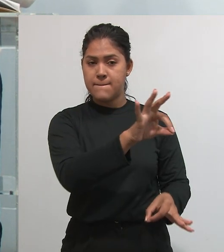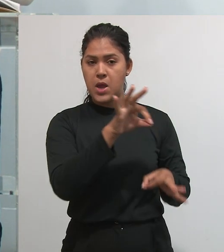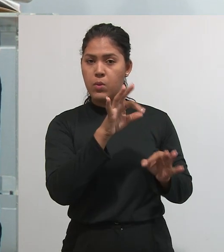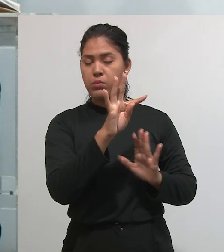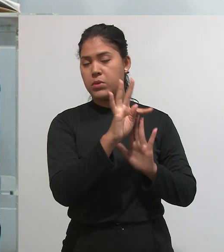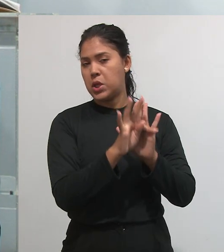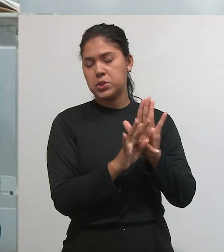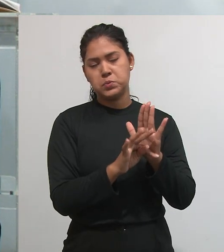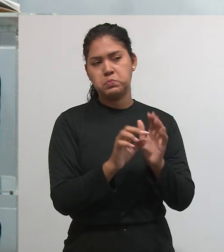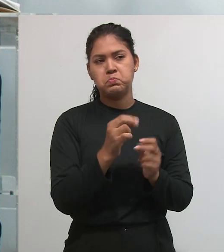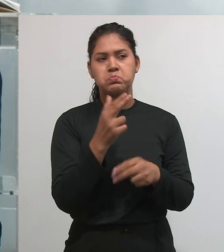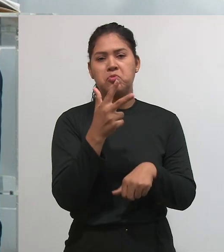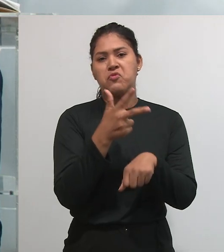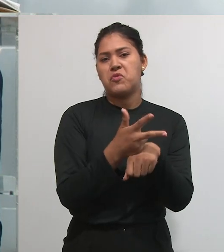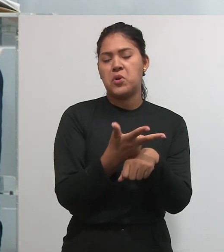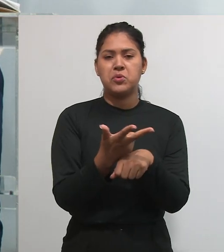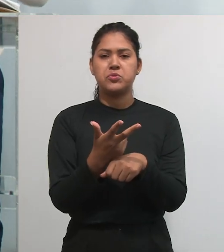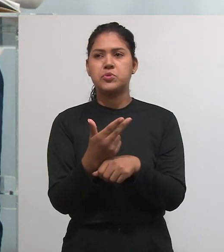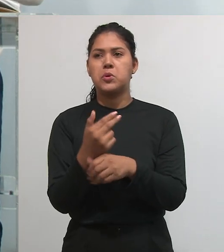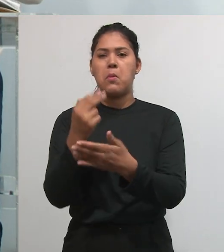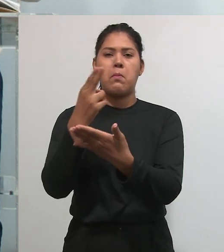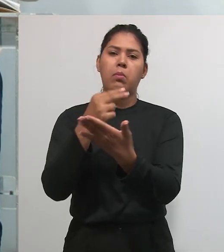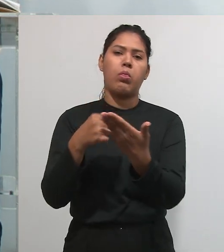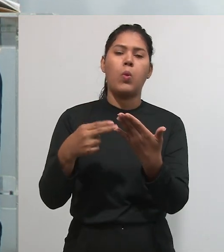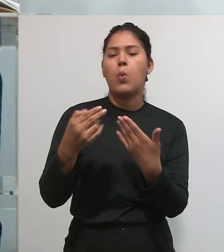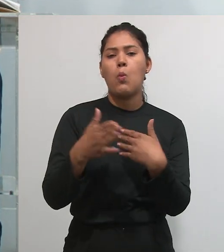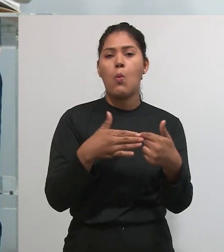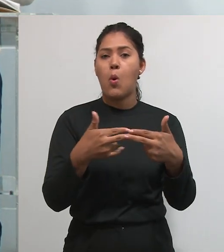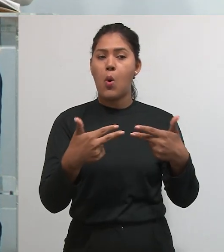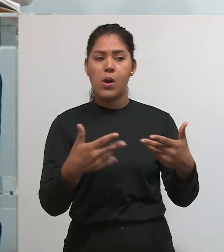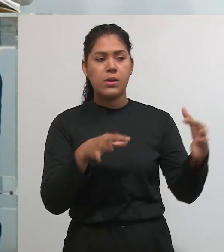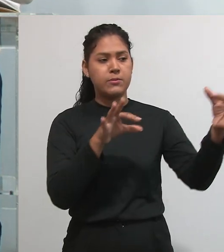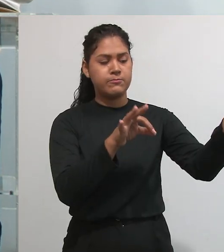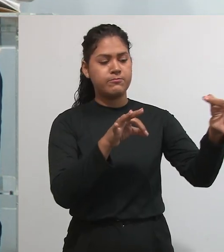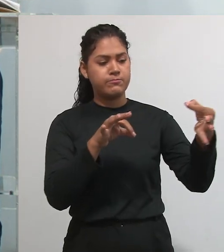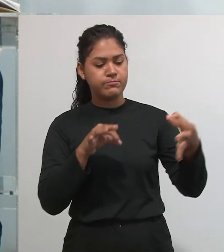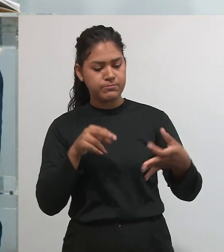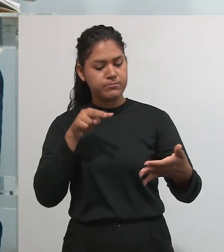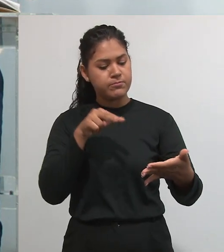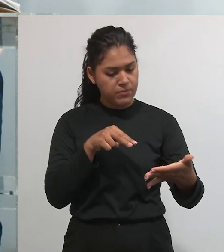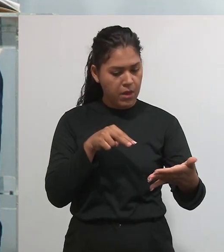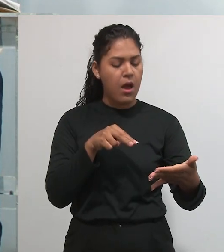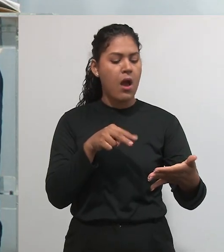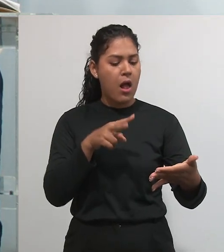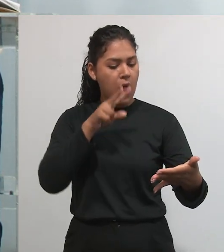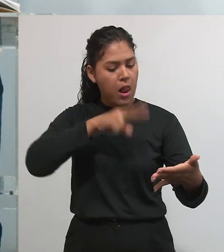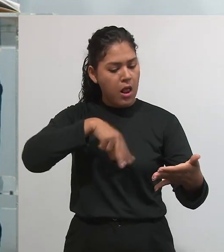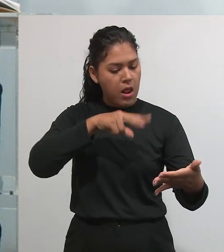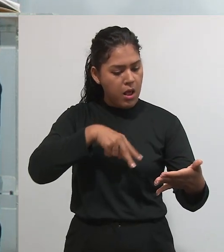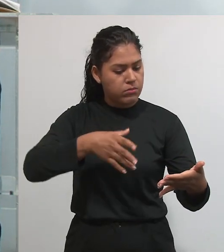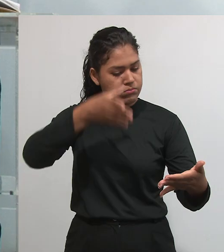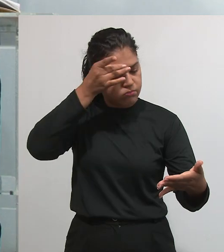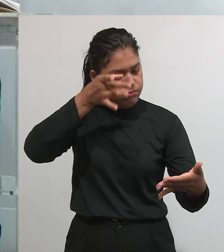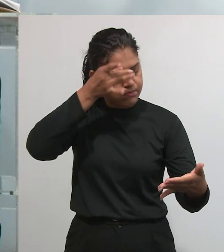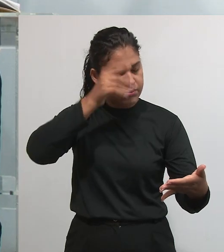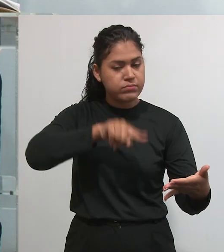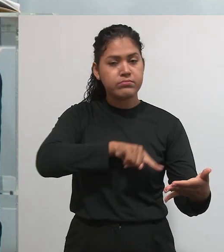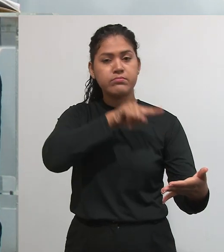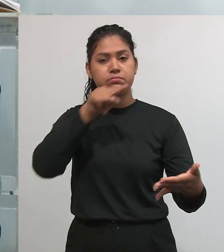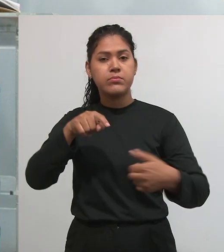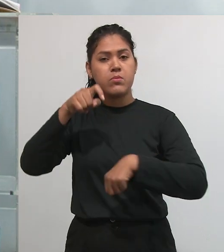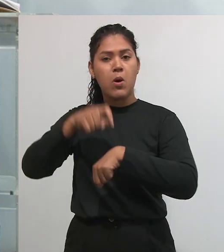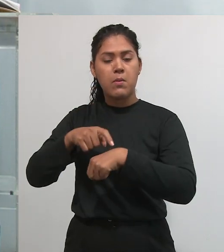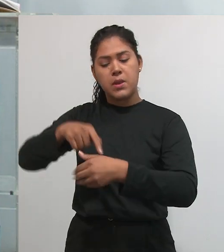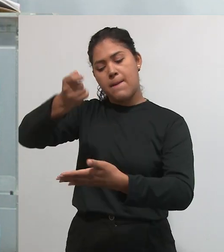um vídeo, uma obra de arte, e eu vou falar sobre aquele texto, sobre aquela obra de arte, sobre aquele